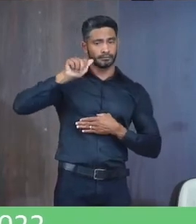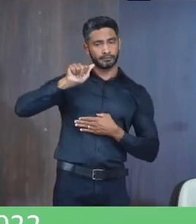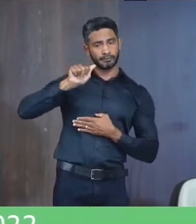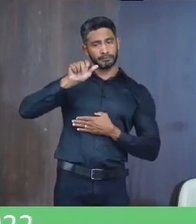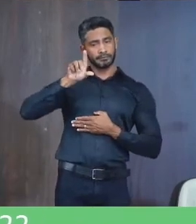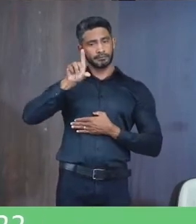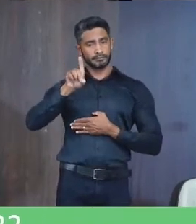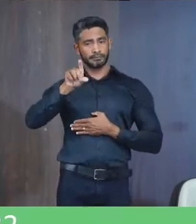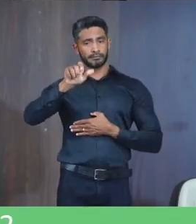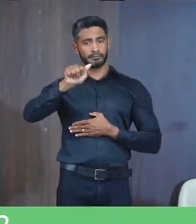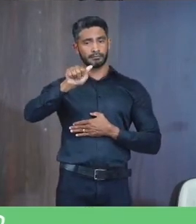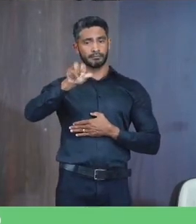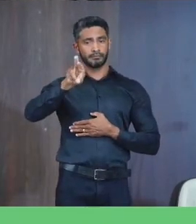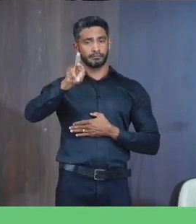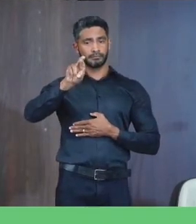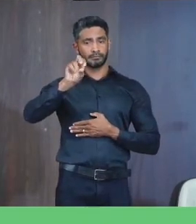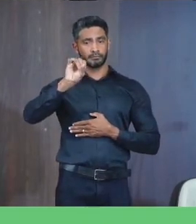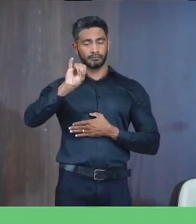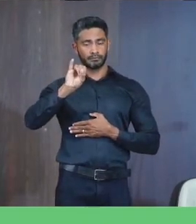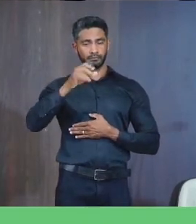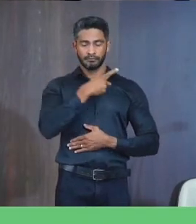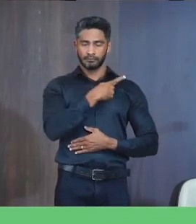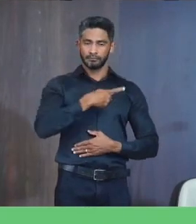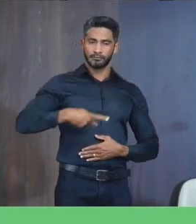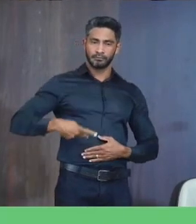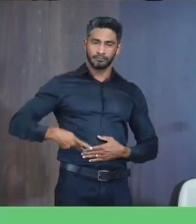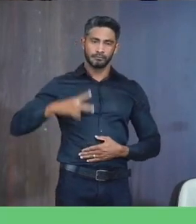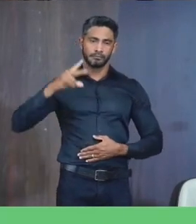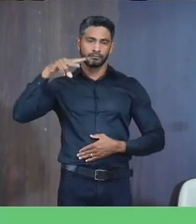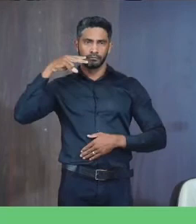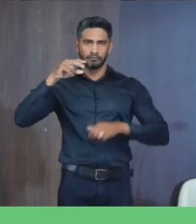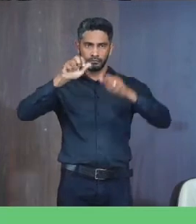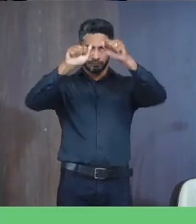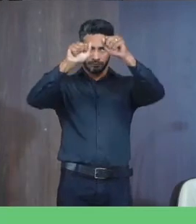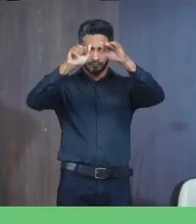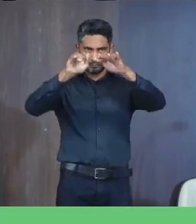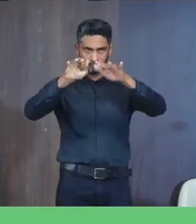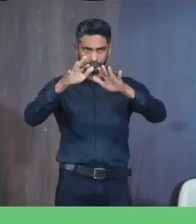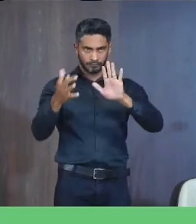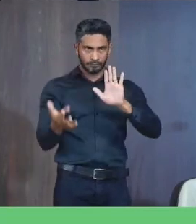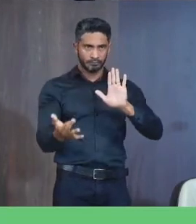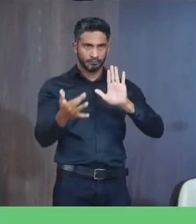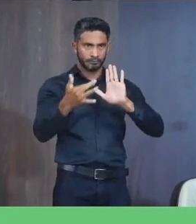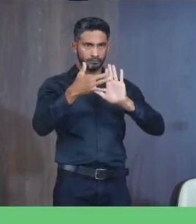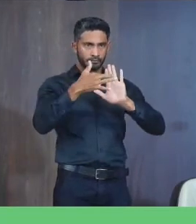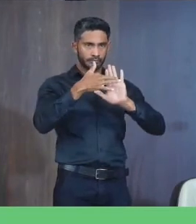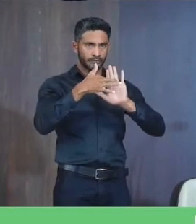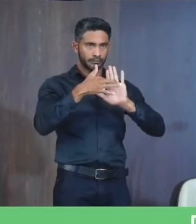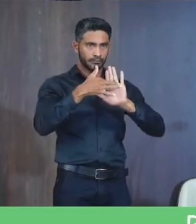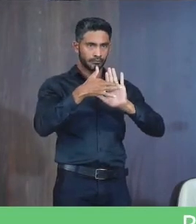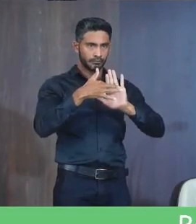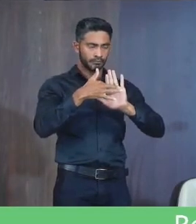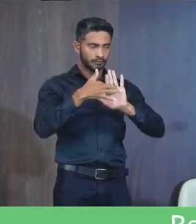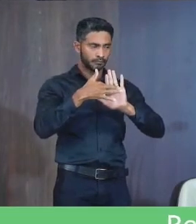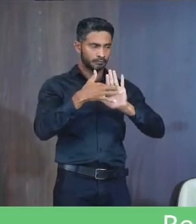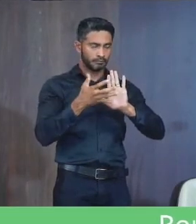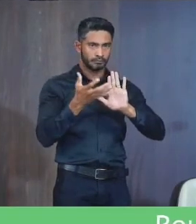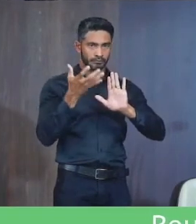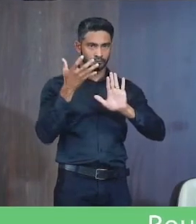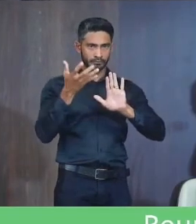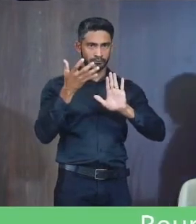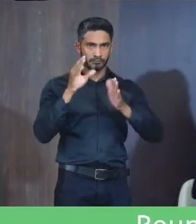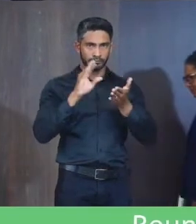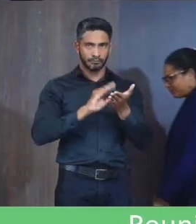Soares Cordeiro Excelentíssimo senhor presidente O vereador Subassinado Vem após ouvir o plenário Na forma regimental Requerer